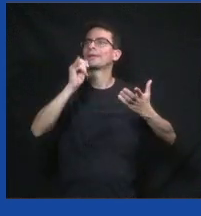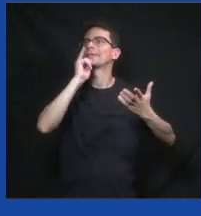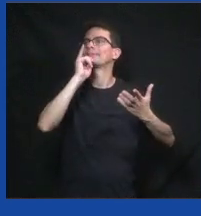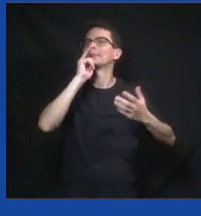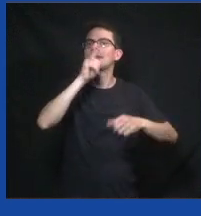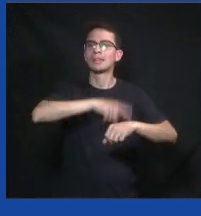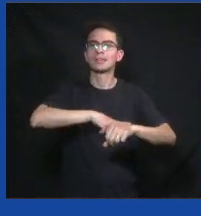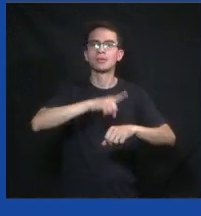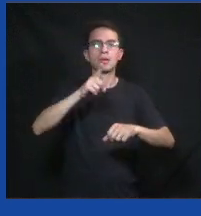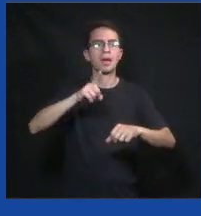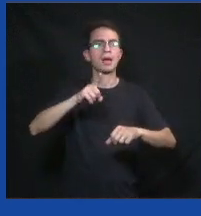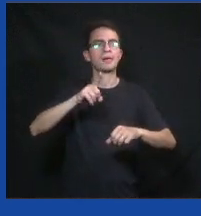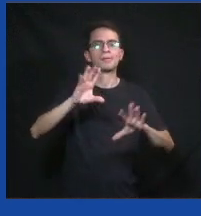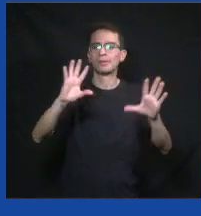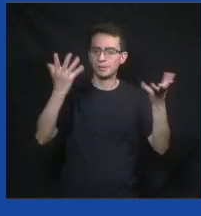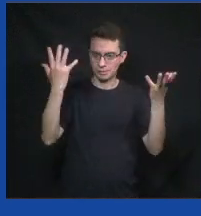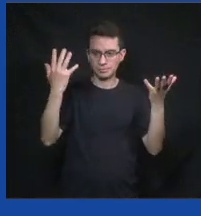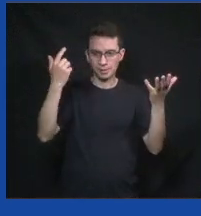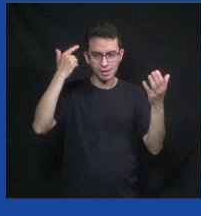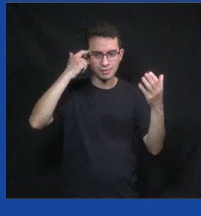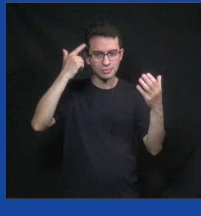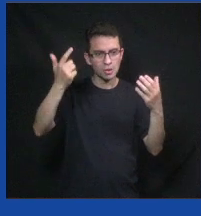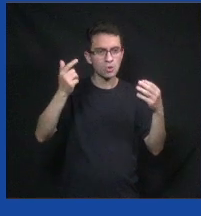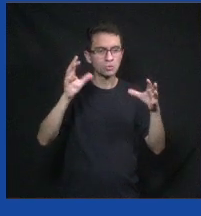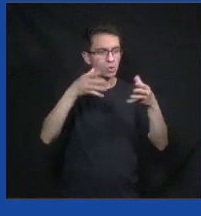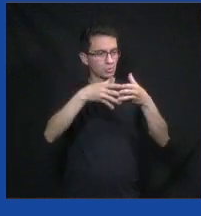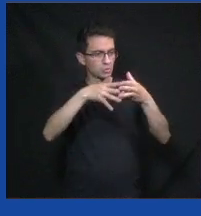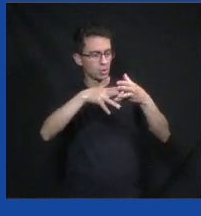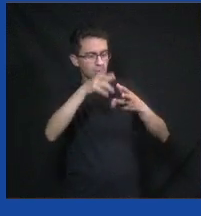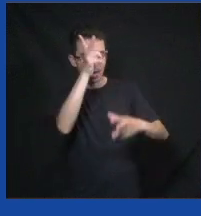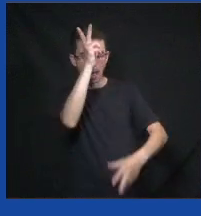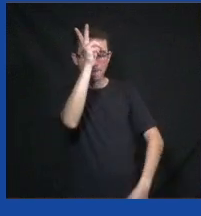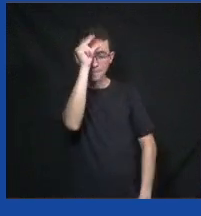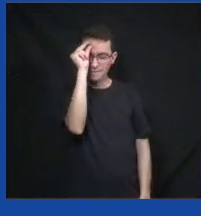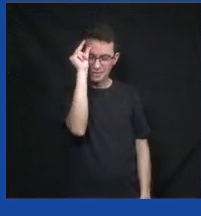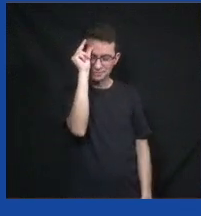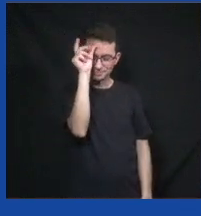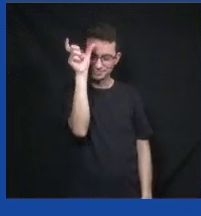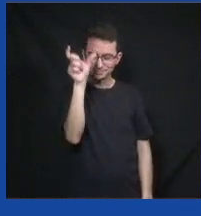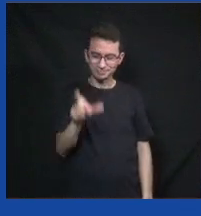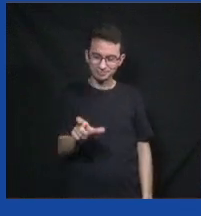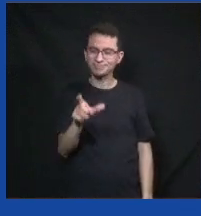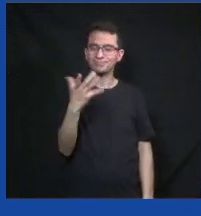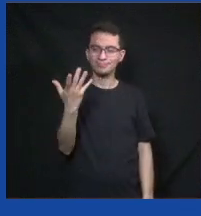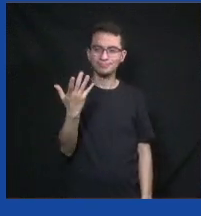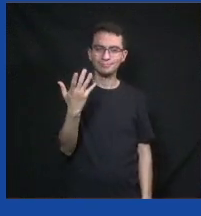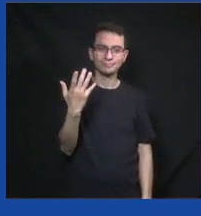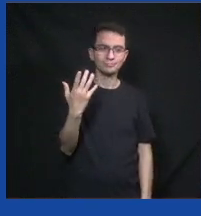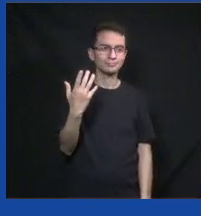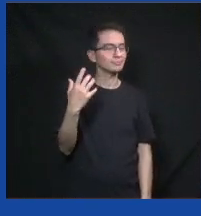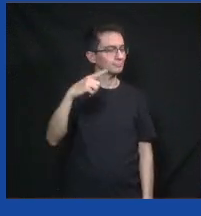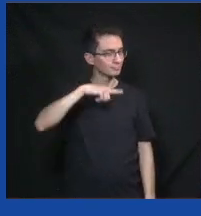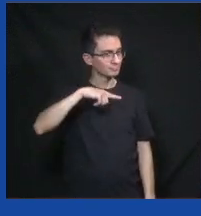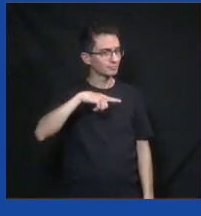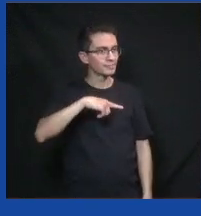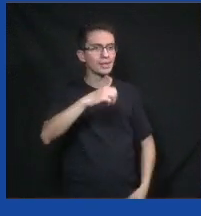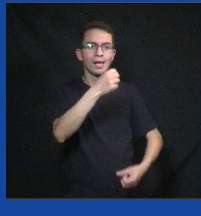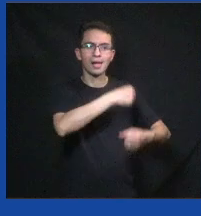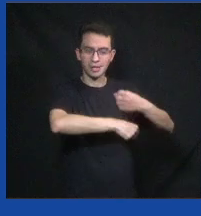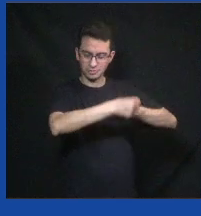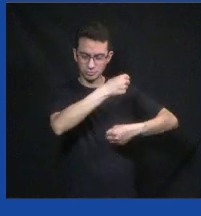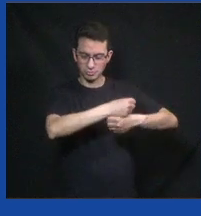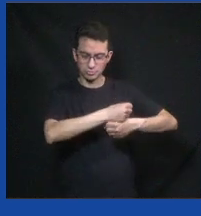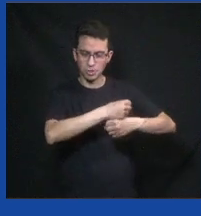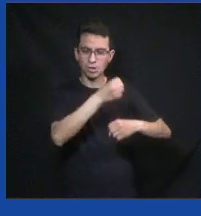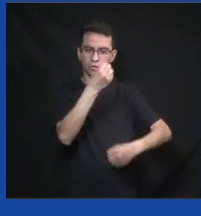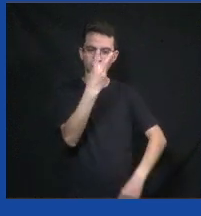eu ah, eu queria fazer os sites dos candidatos a prefeitos. Na época, em 2008, a gente fez um produto, que era um site de candidato